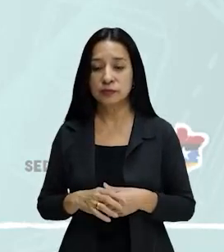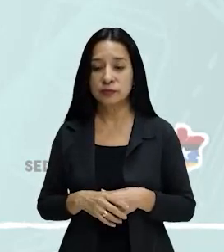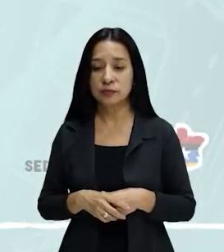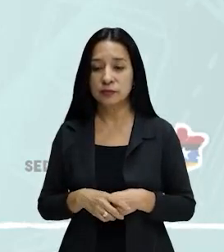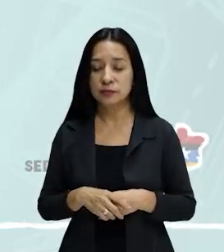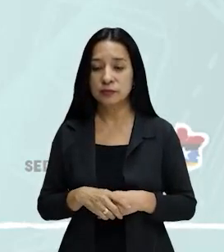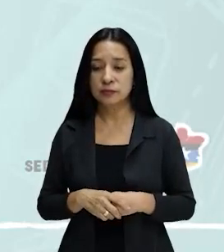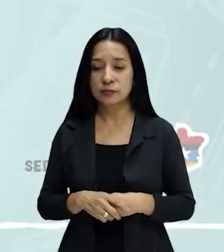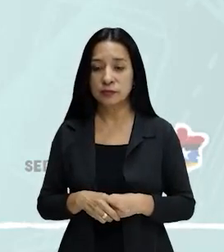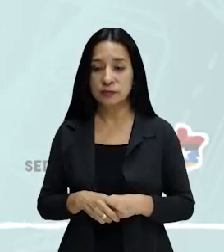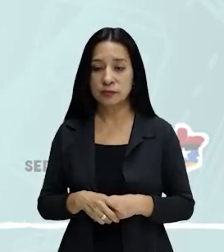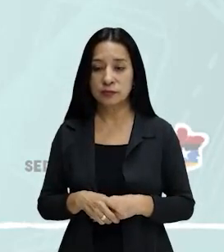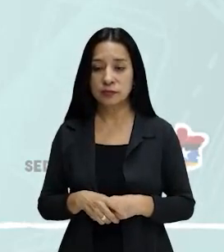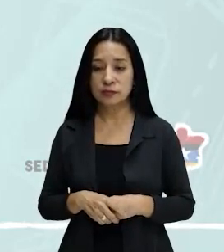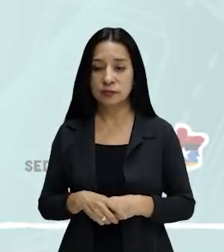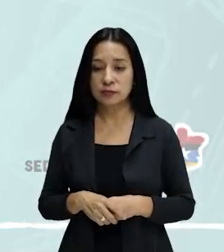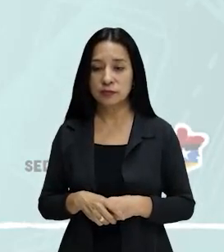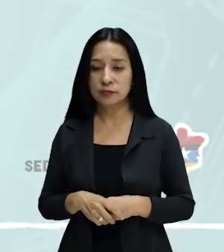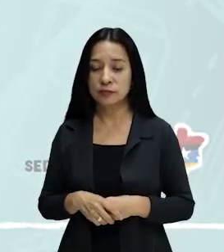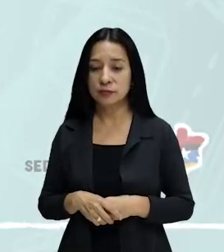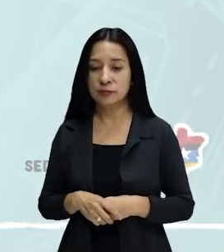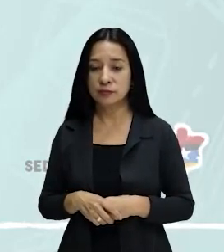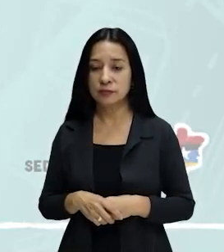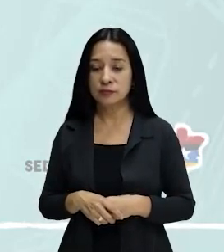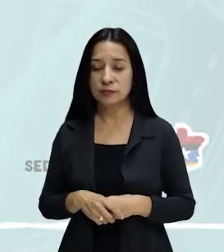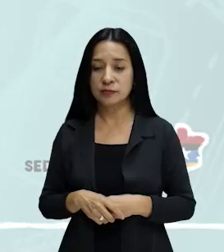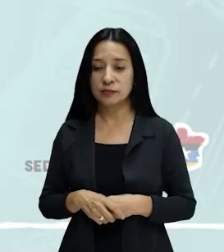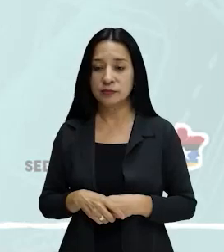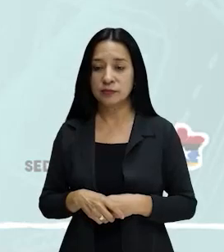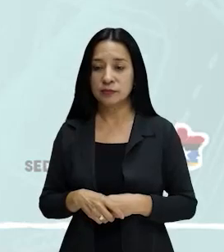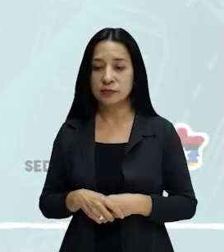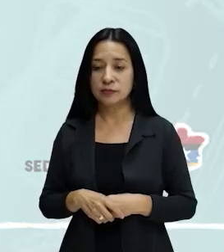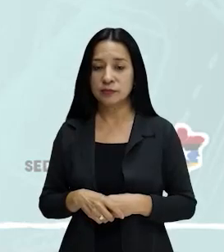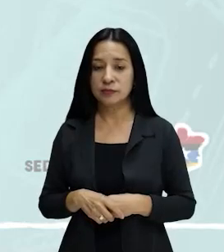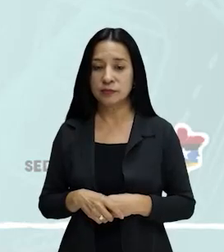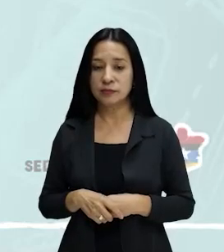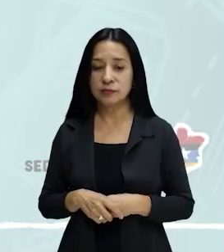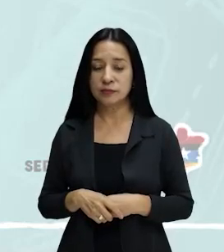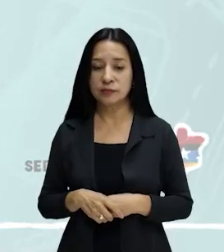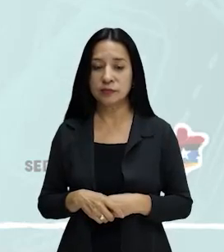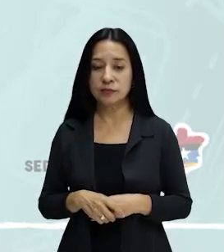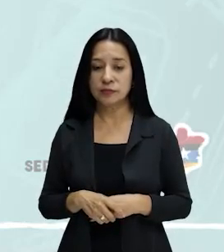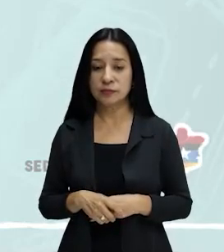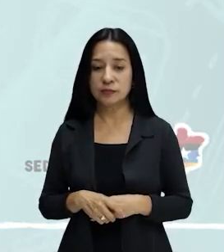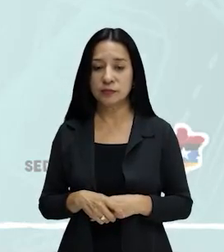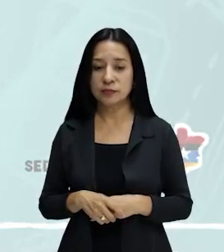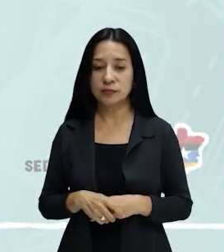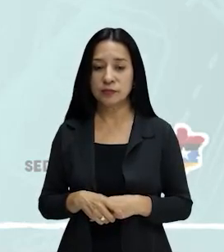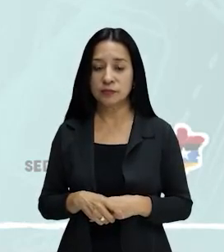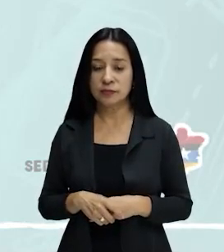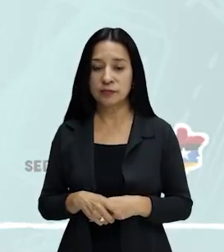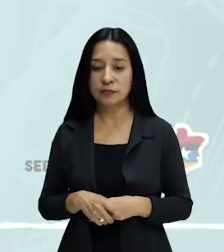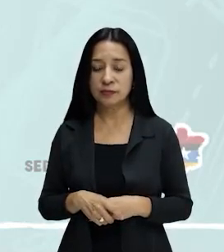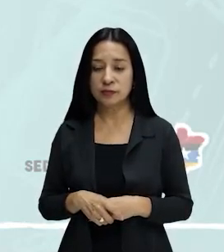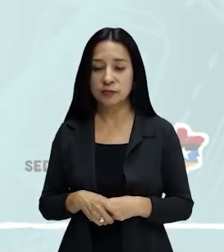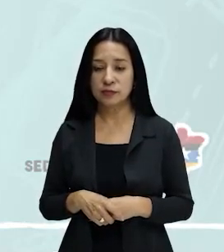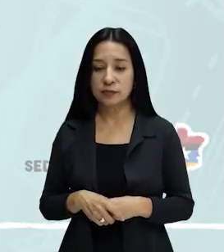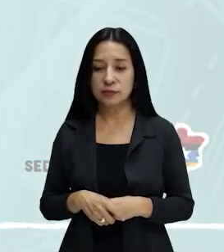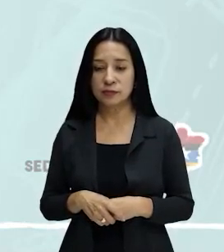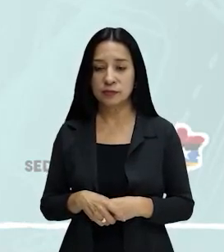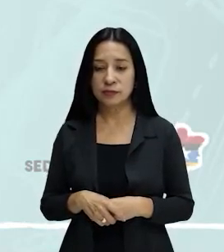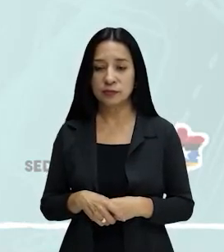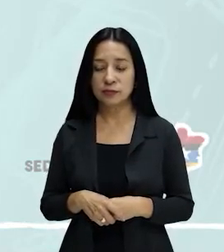coisas de gente que não tem o que fazer. Meu Deus, tem gente que pensa assim. Alguém conhece 100% das famigeradas regras gramaticais?